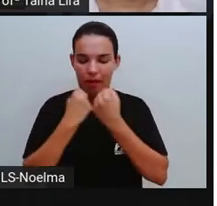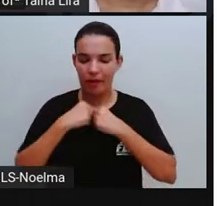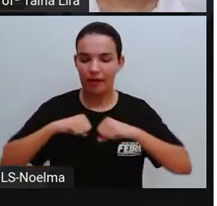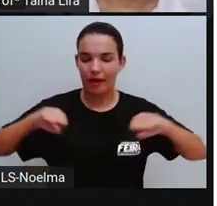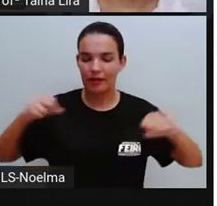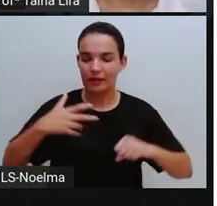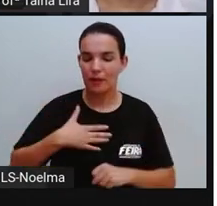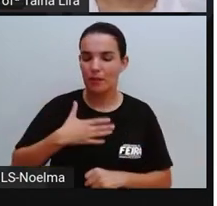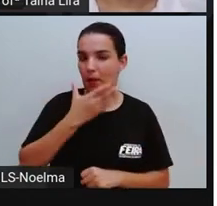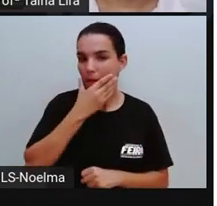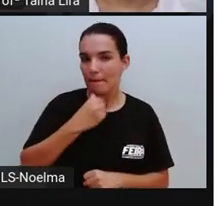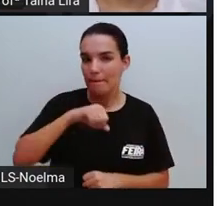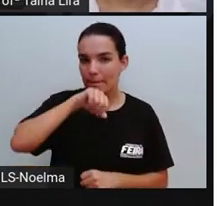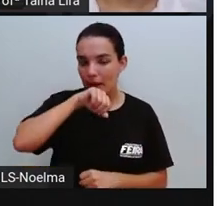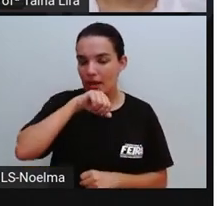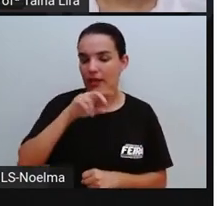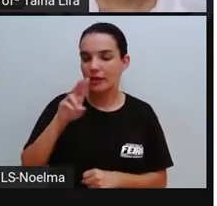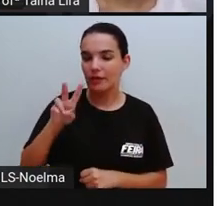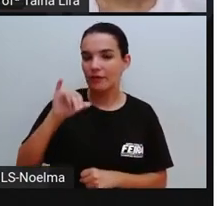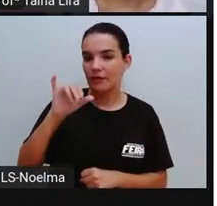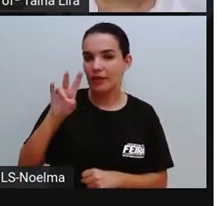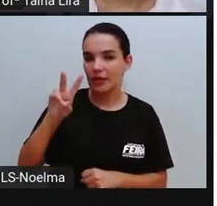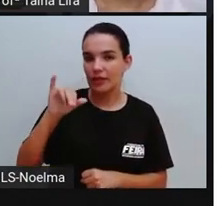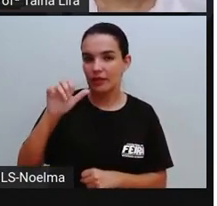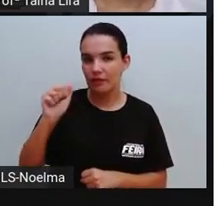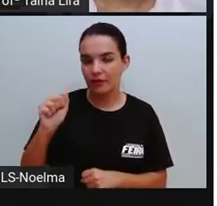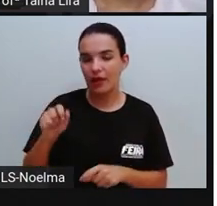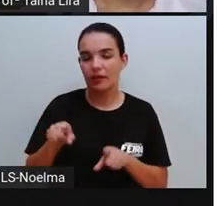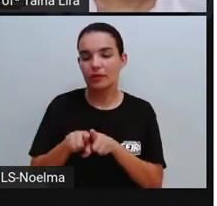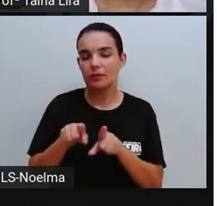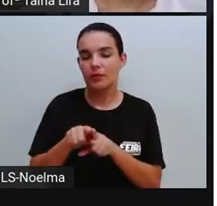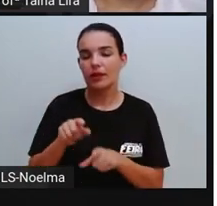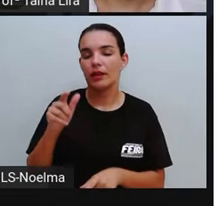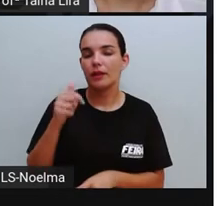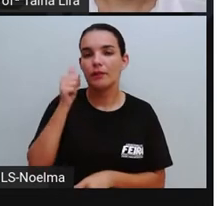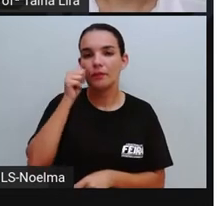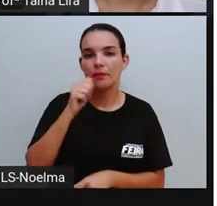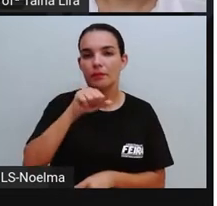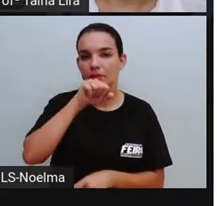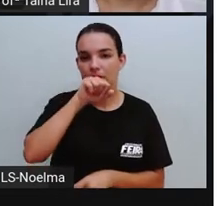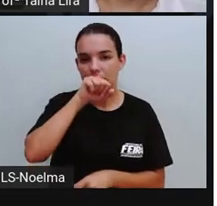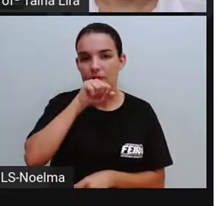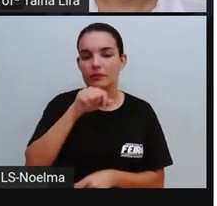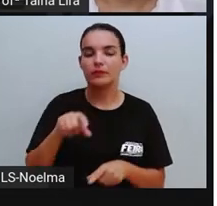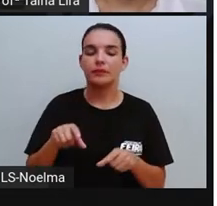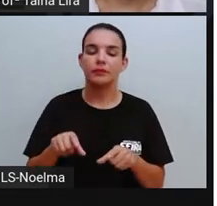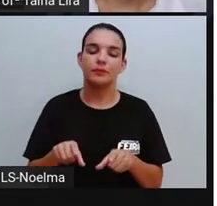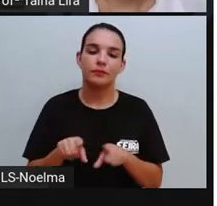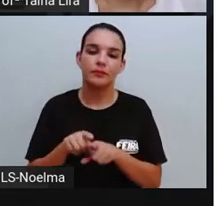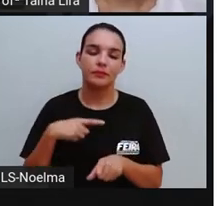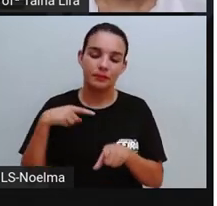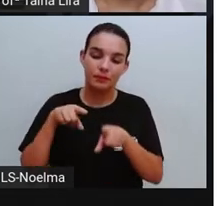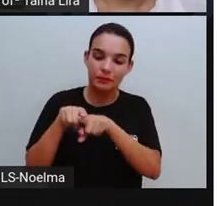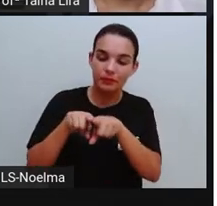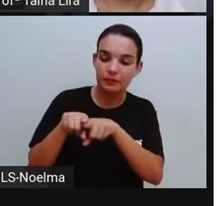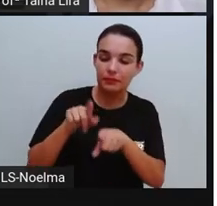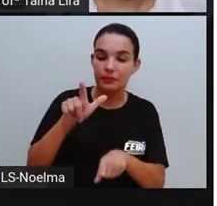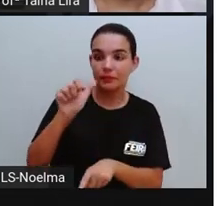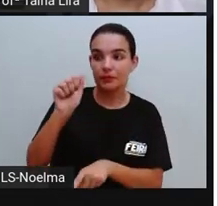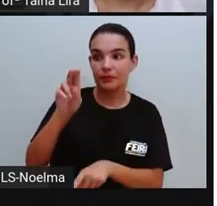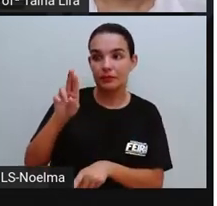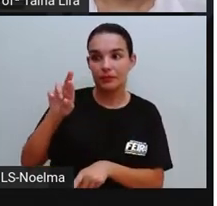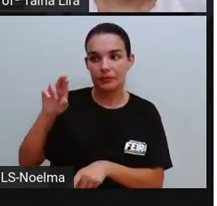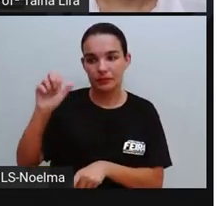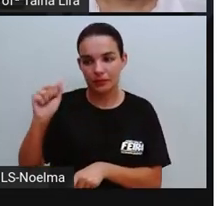se chamam Vivian e Alexandre e minhas irmãs são Laura e Alícia. Tínhamos dois